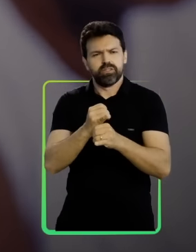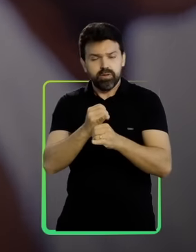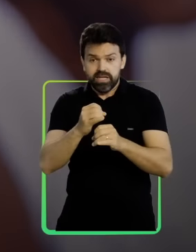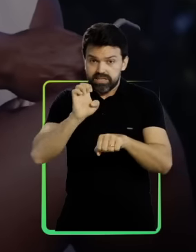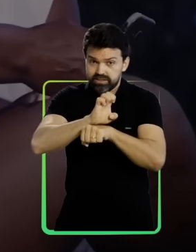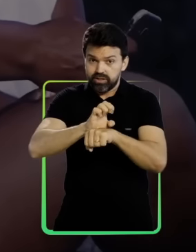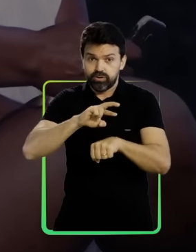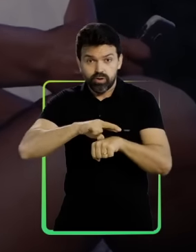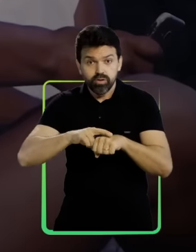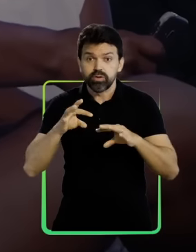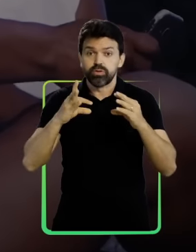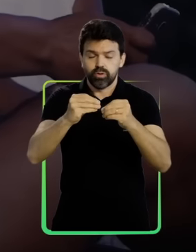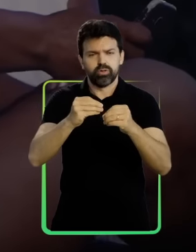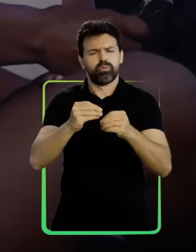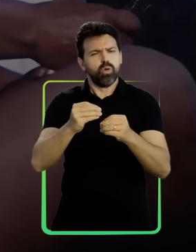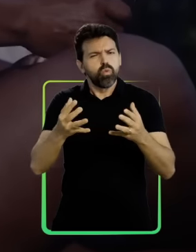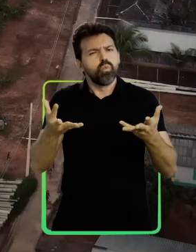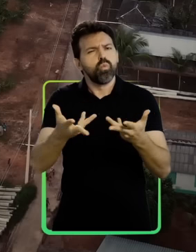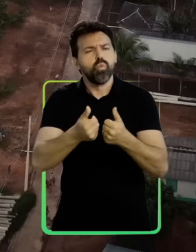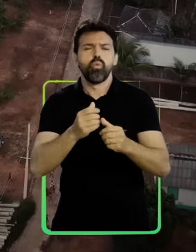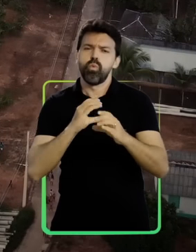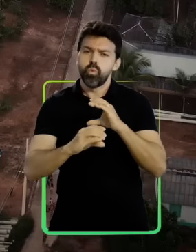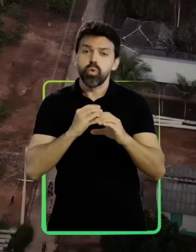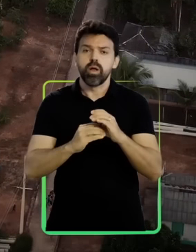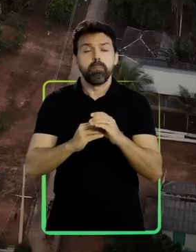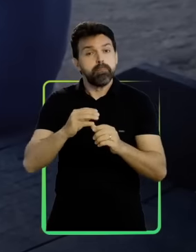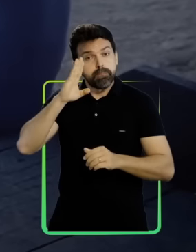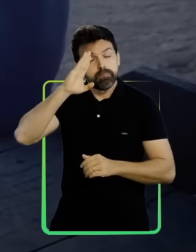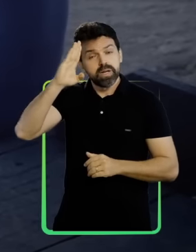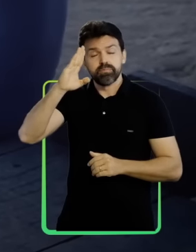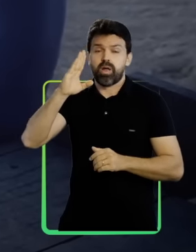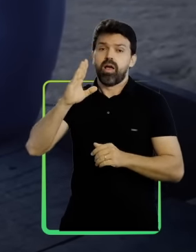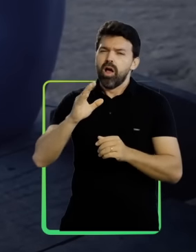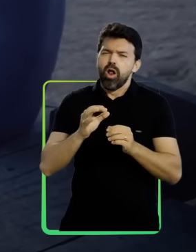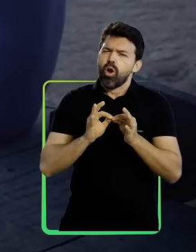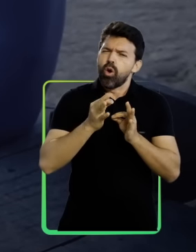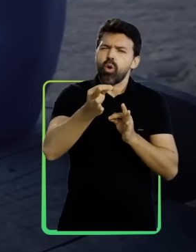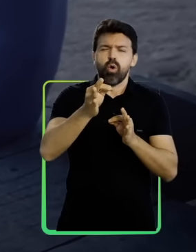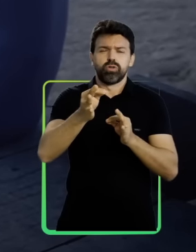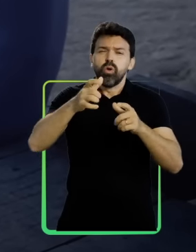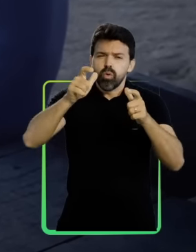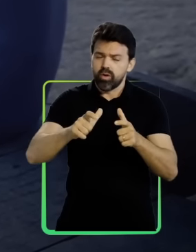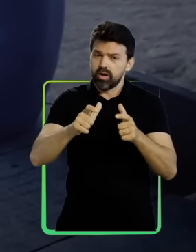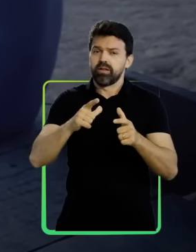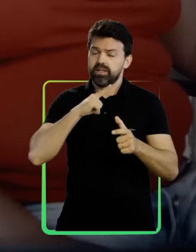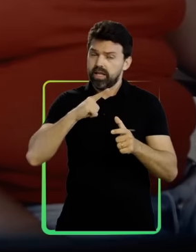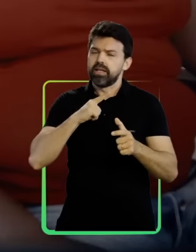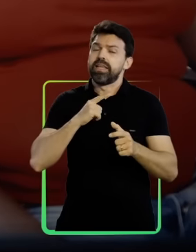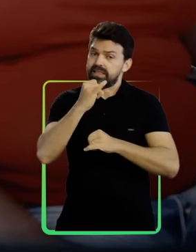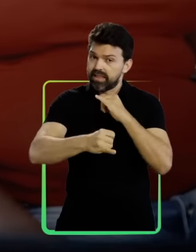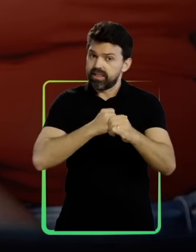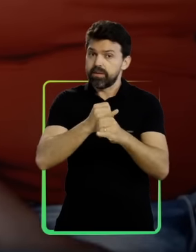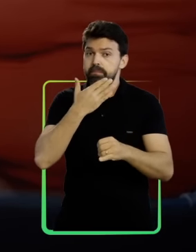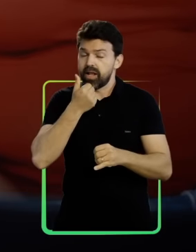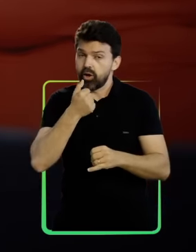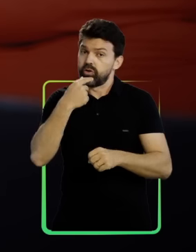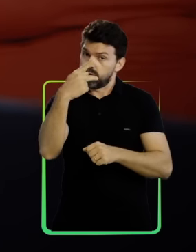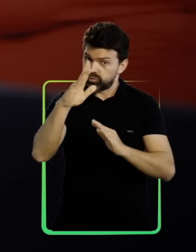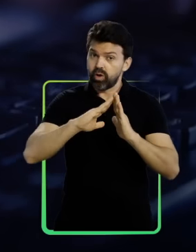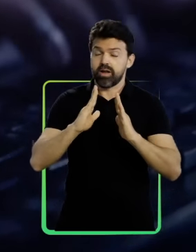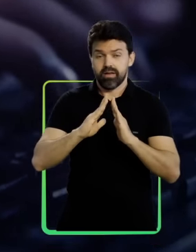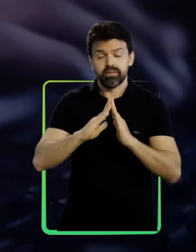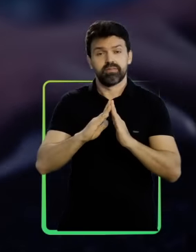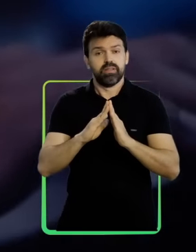Com qualidade de comunicação. Inclusive nas áreas remotas. Além de ter internet melhor na sua